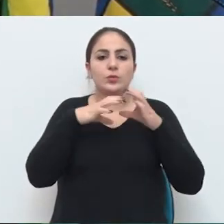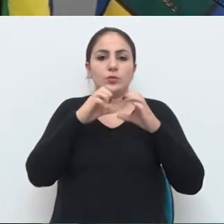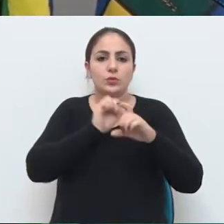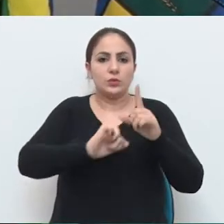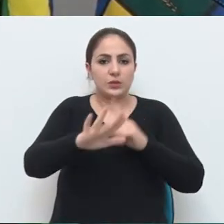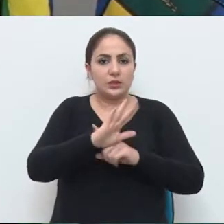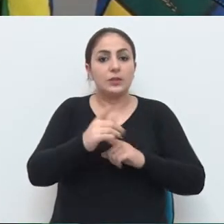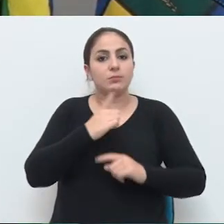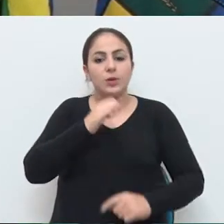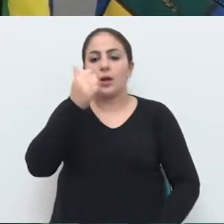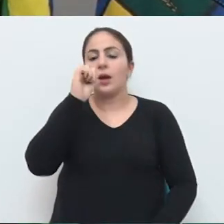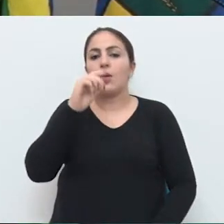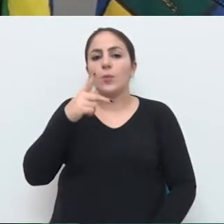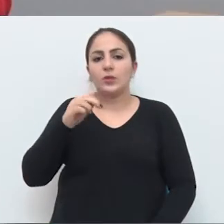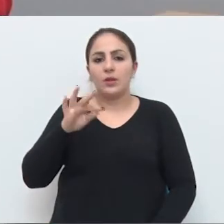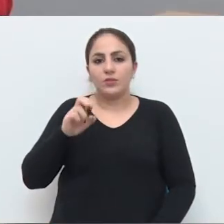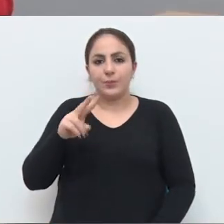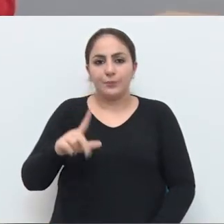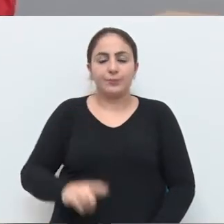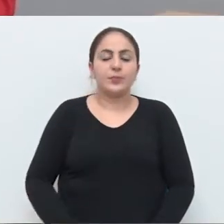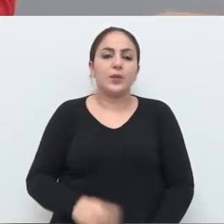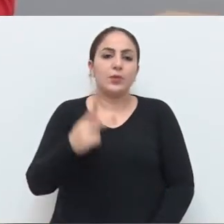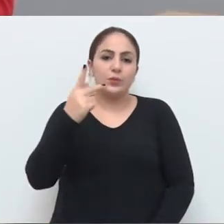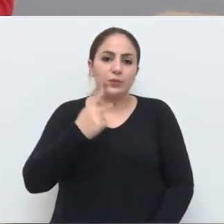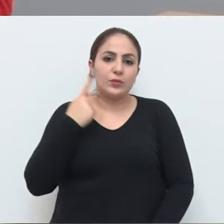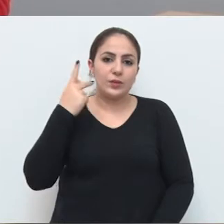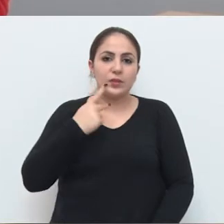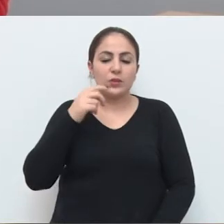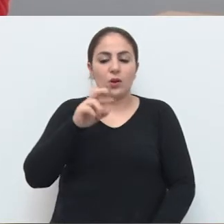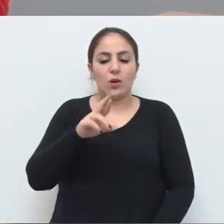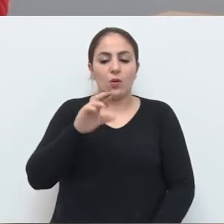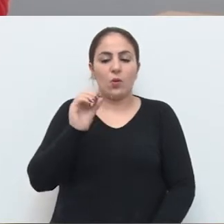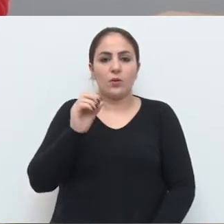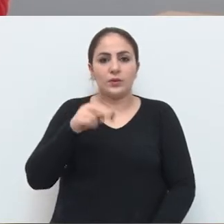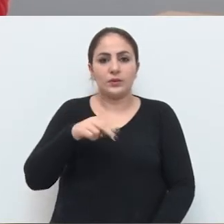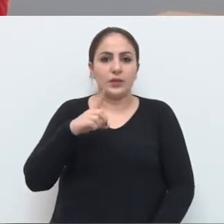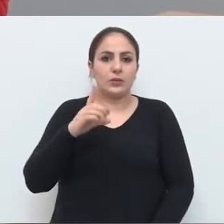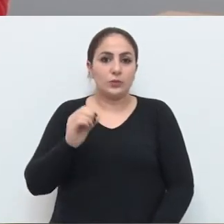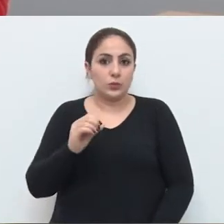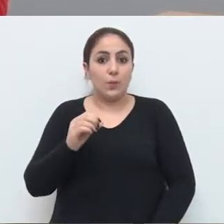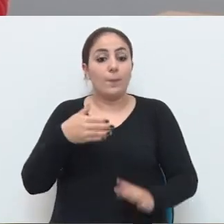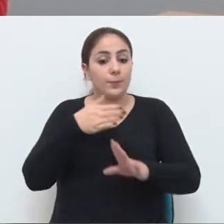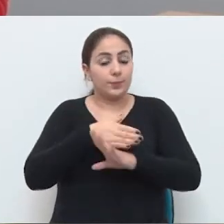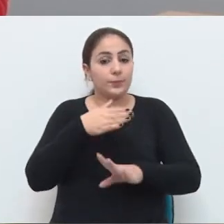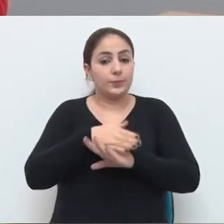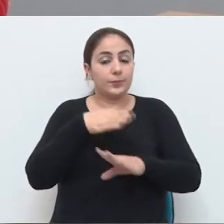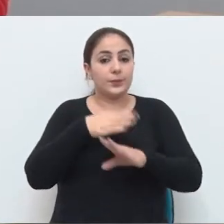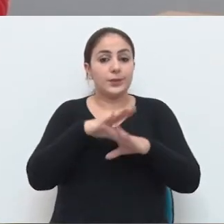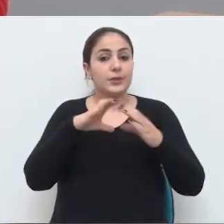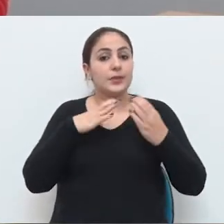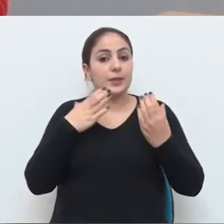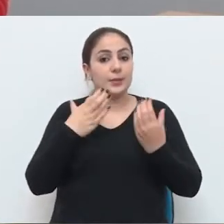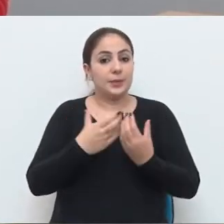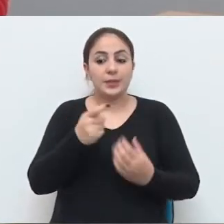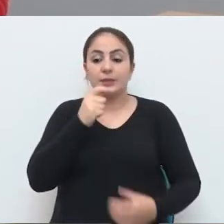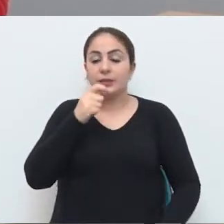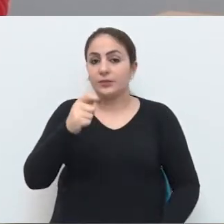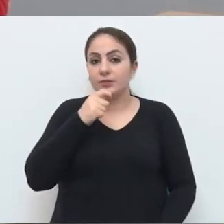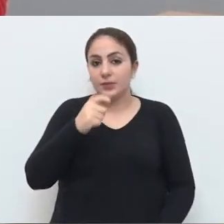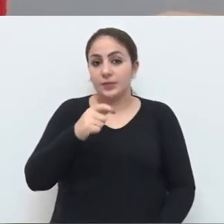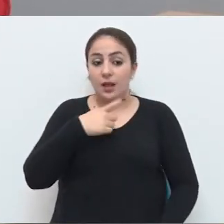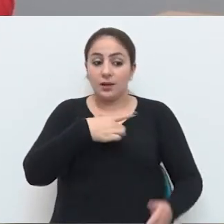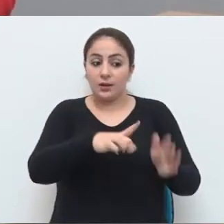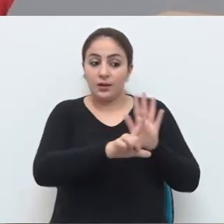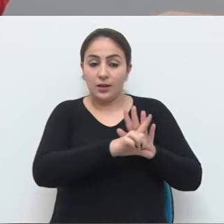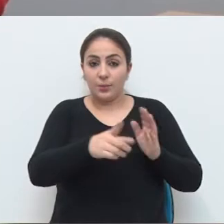sociedade que estão bebendo água potável. E o vereador Ronaldo Rosa participa do Câmara Entrevista. A lei do uniforme